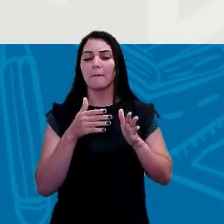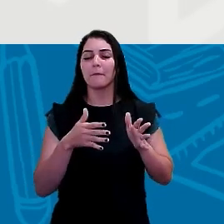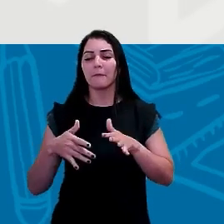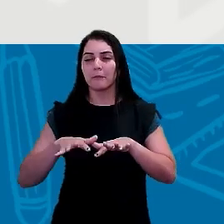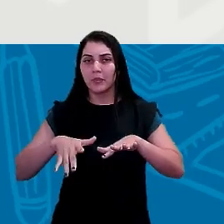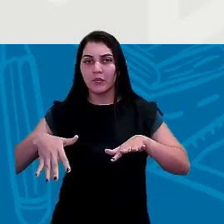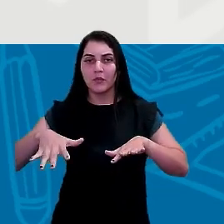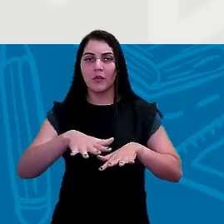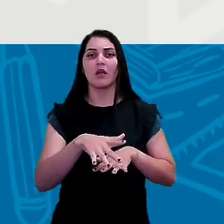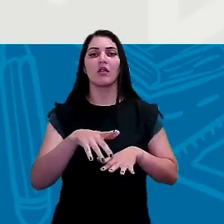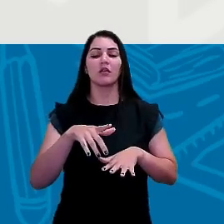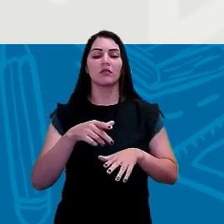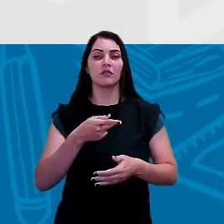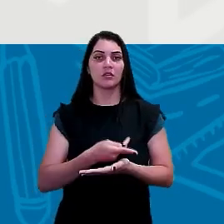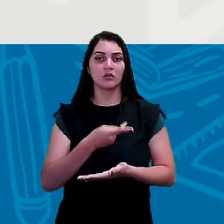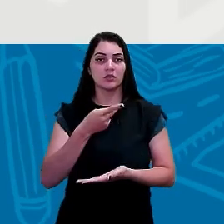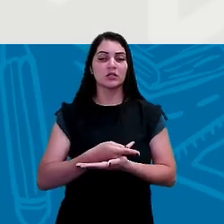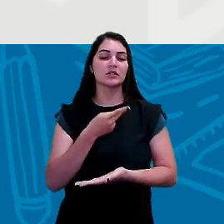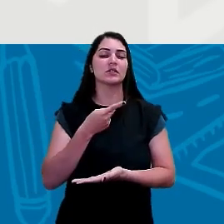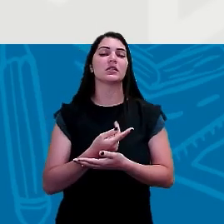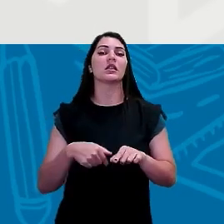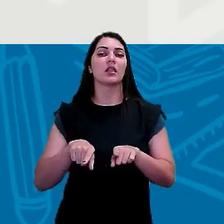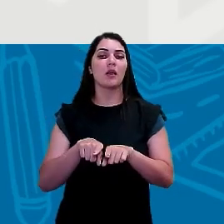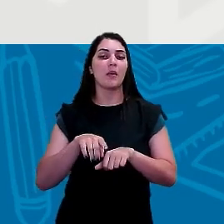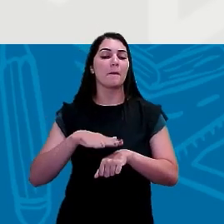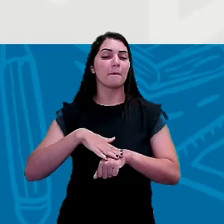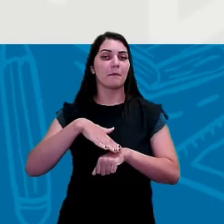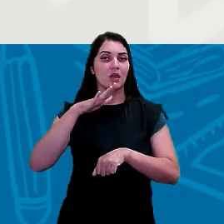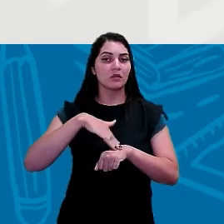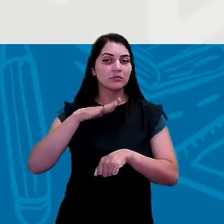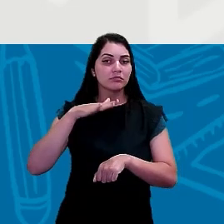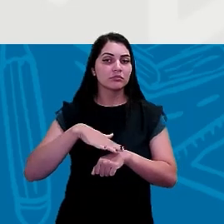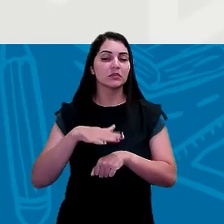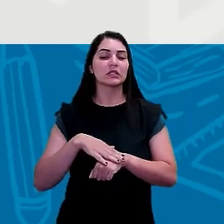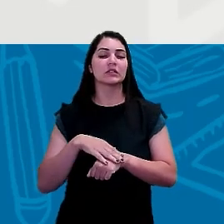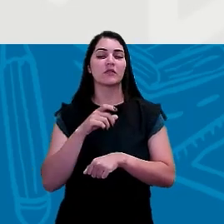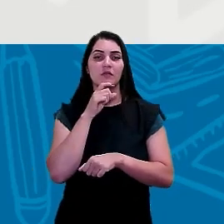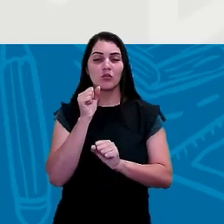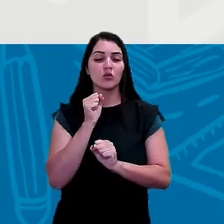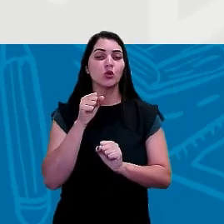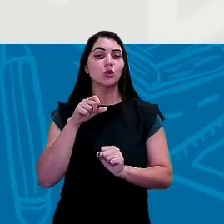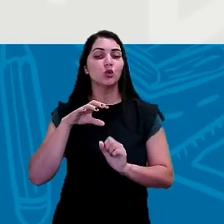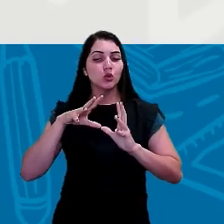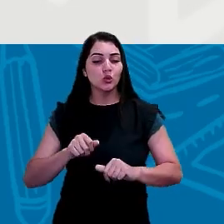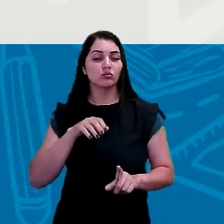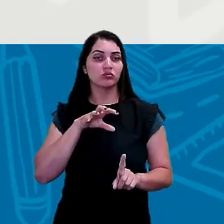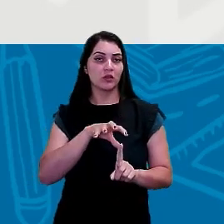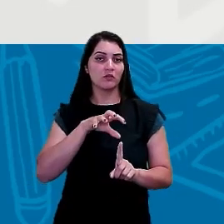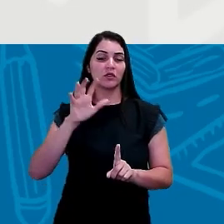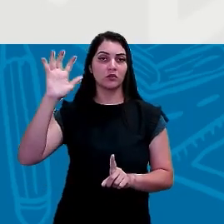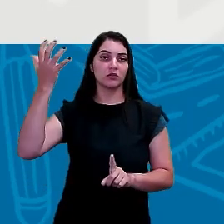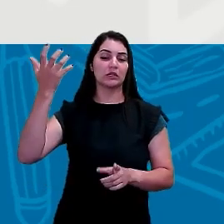fator que vai fazer com que as amplitudes térmicas também sejam mais altas. Então, tudo isso vai influenciar bastante no clima, na